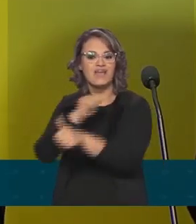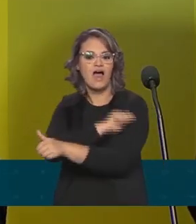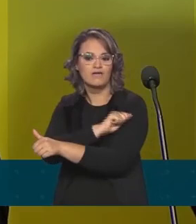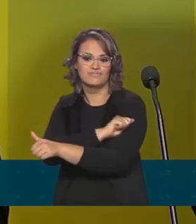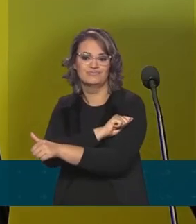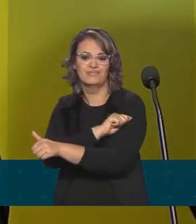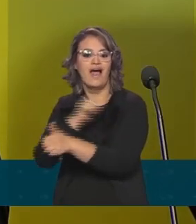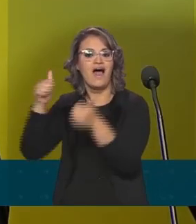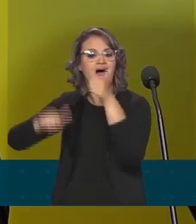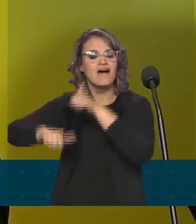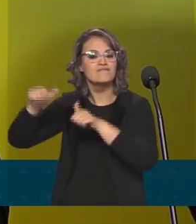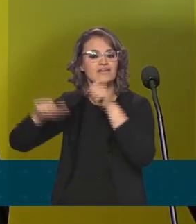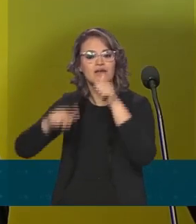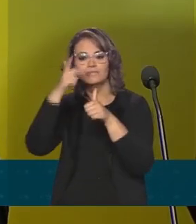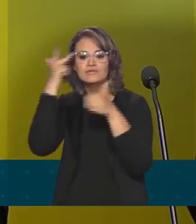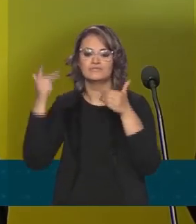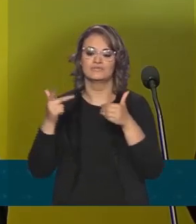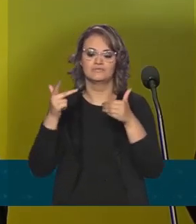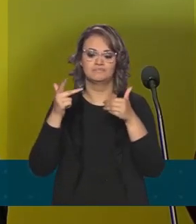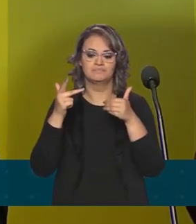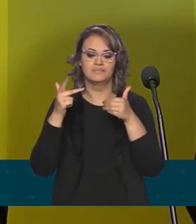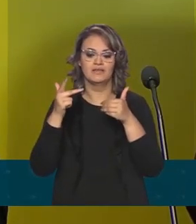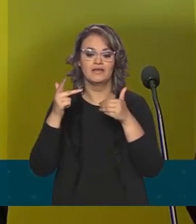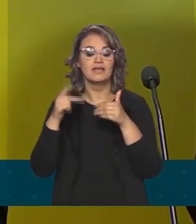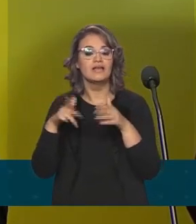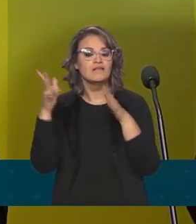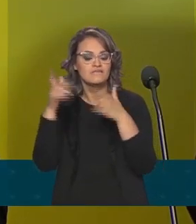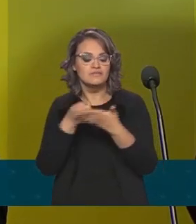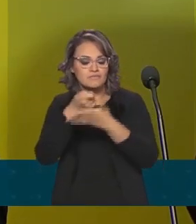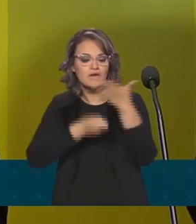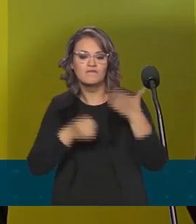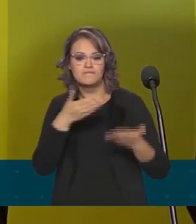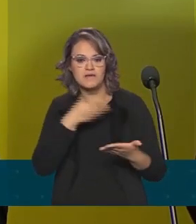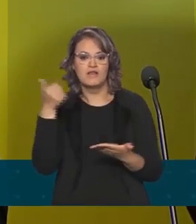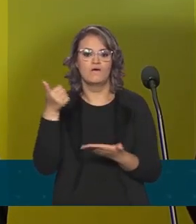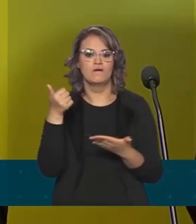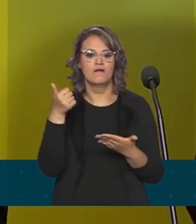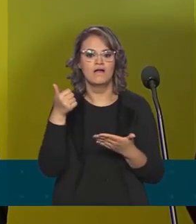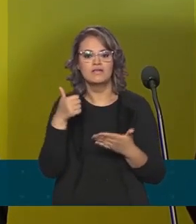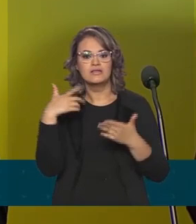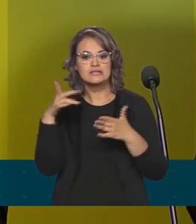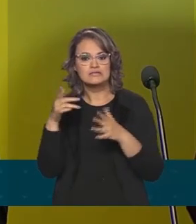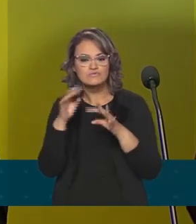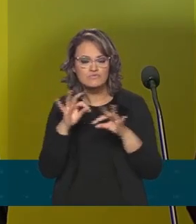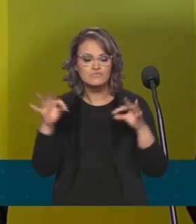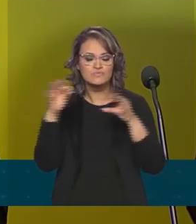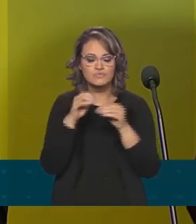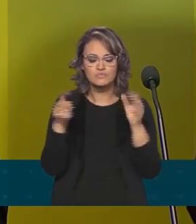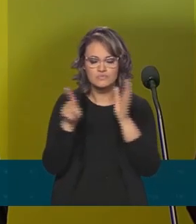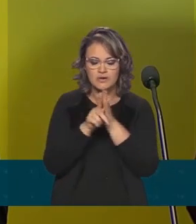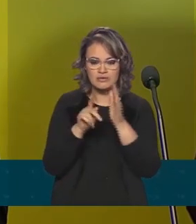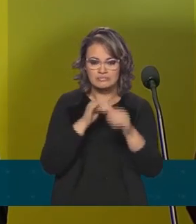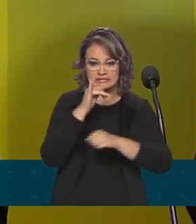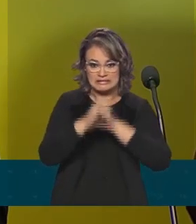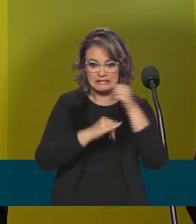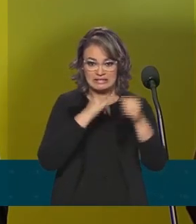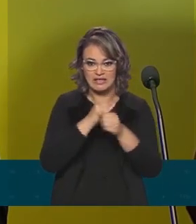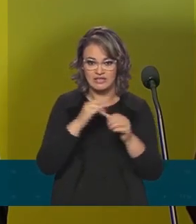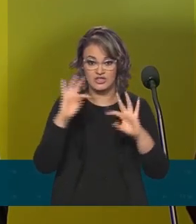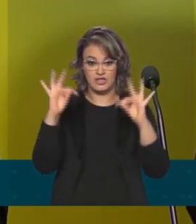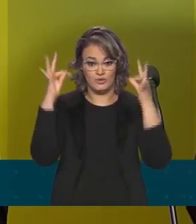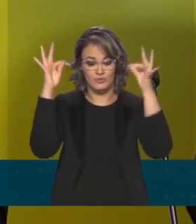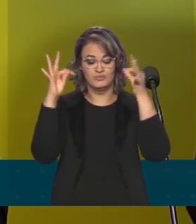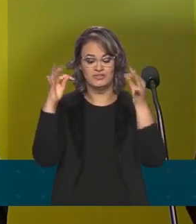como avaliamos os nossos participantes, fazendo questões melhores, trazendo toda a riqueza do mundo digital para a avaliação.